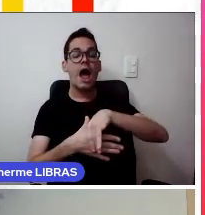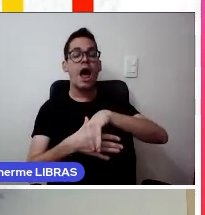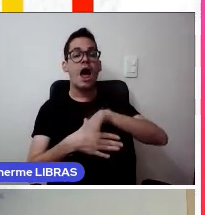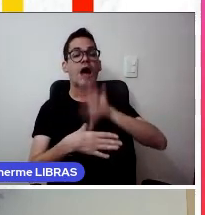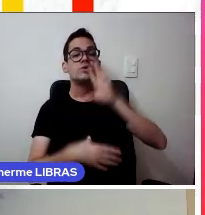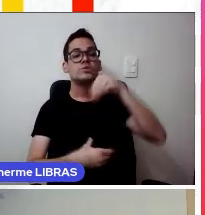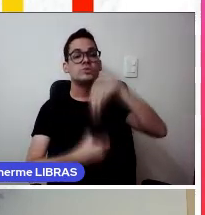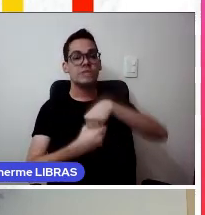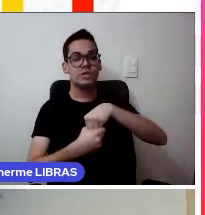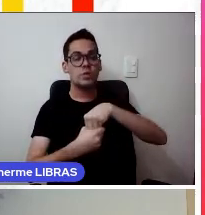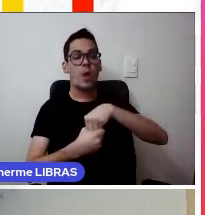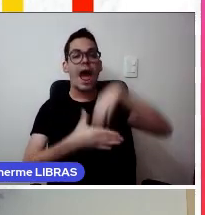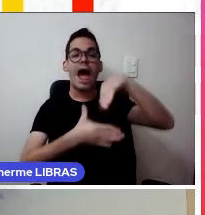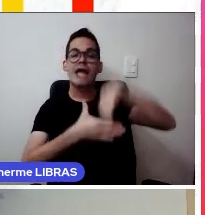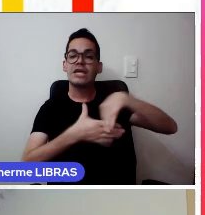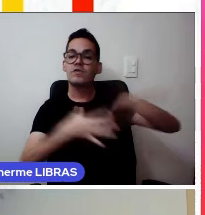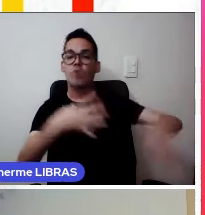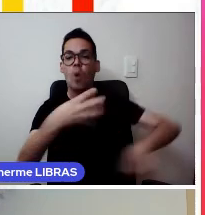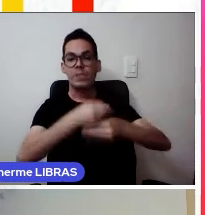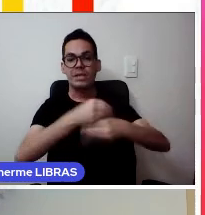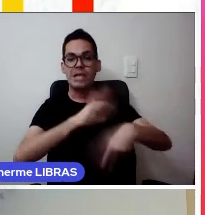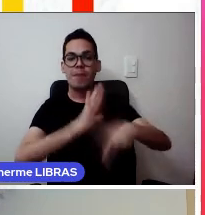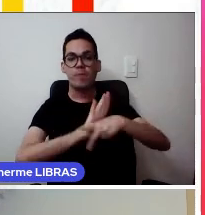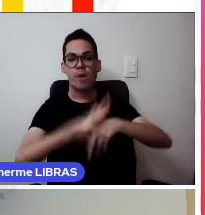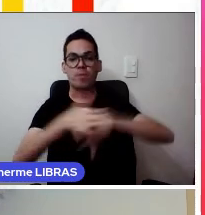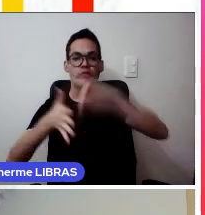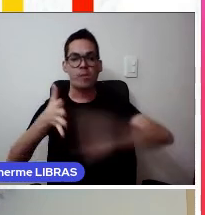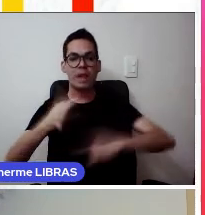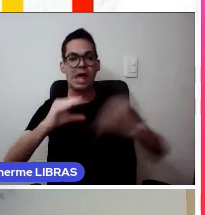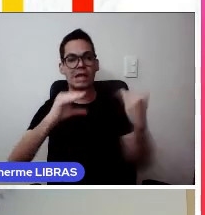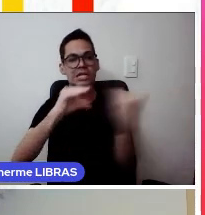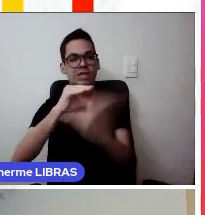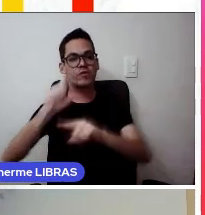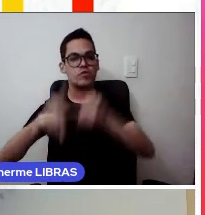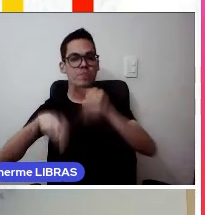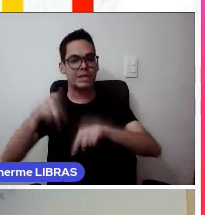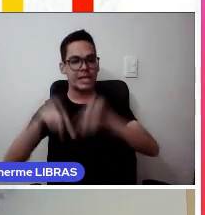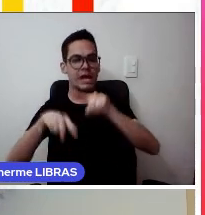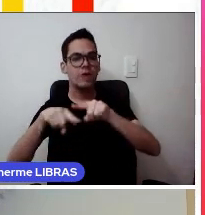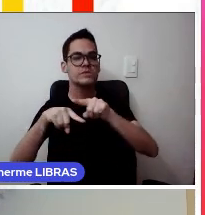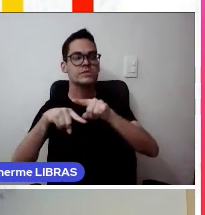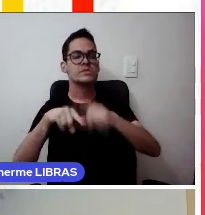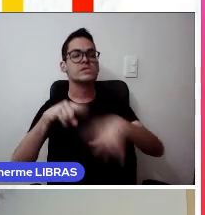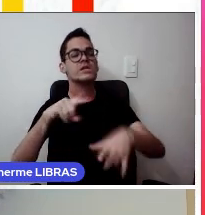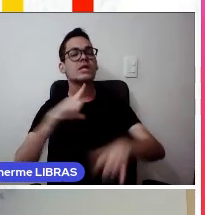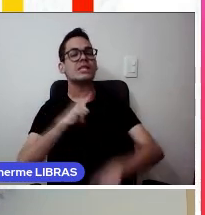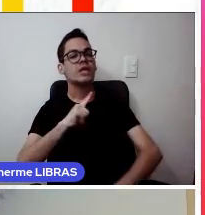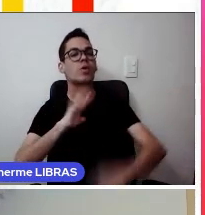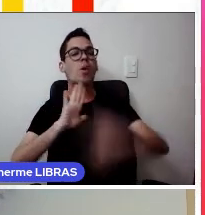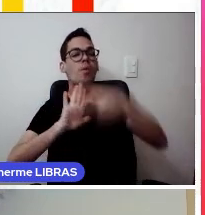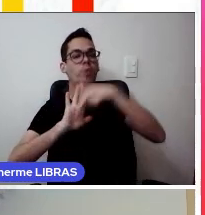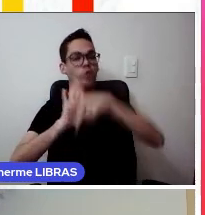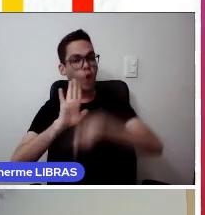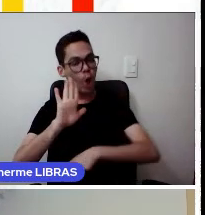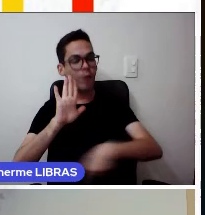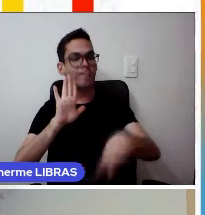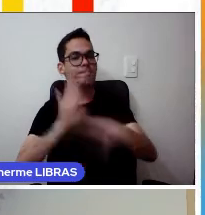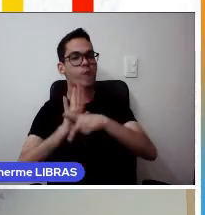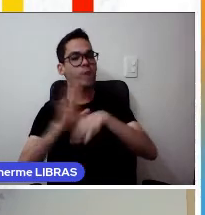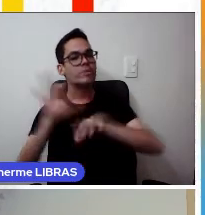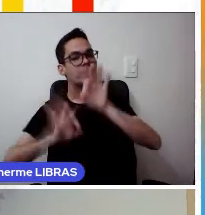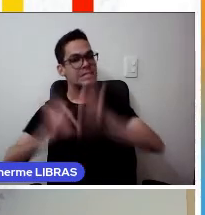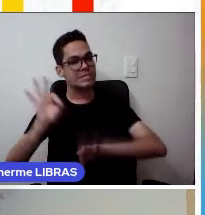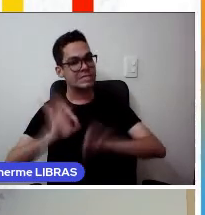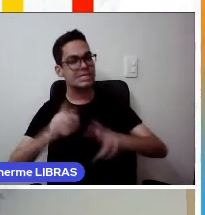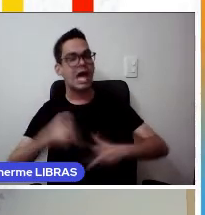no campo arquivos complementares do formulário de envio de materiais, o protocolo de pesquisa devidamente revisado